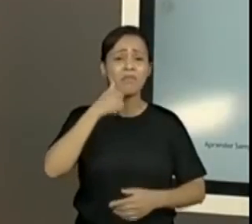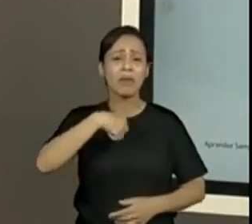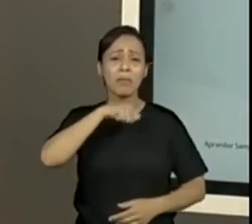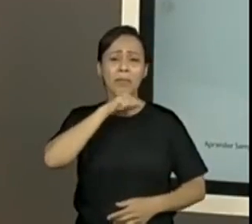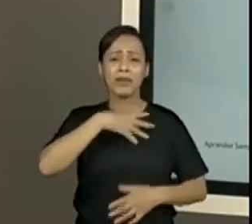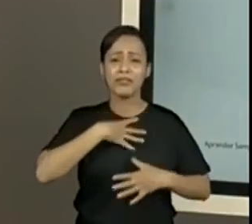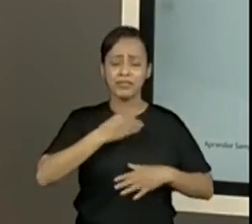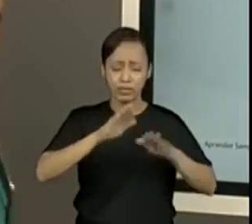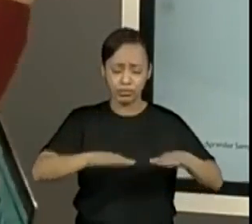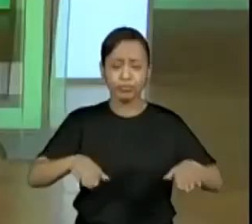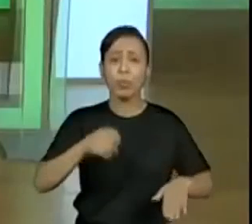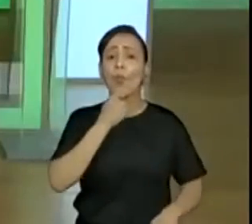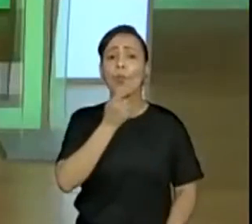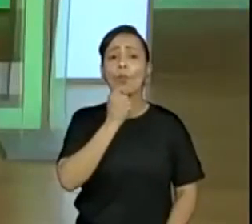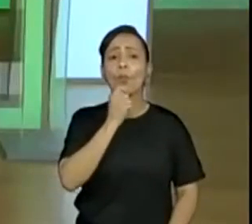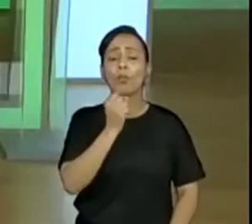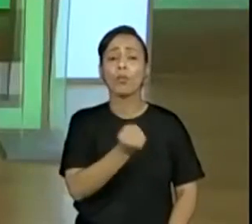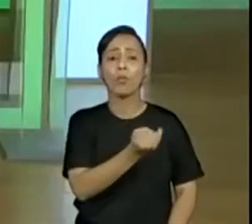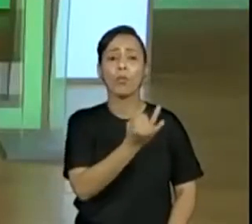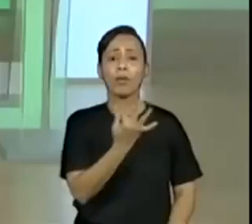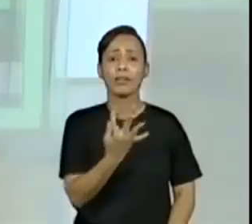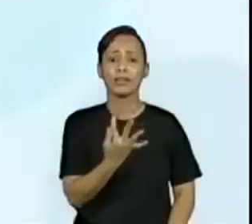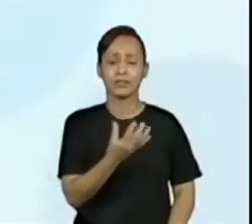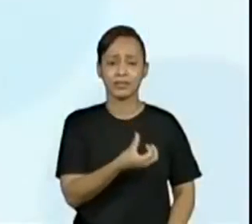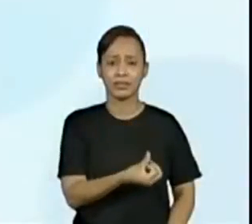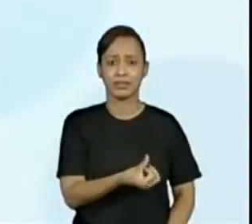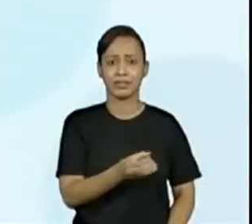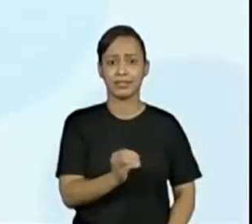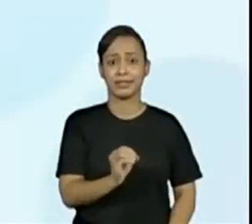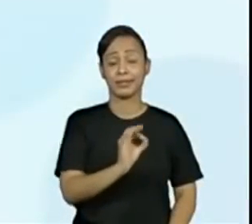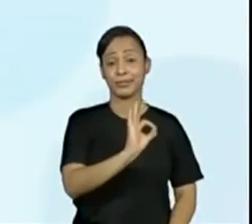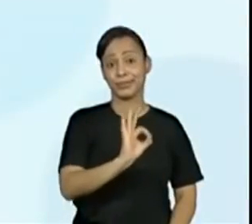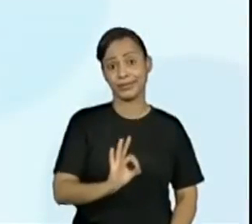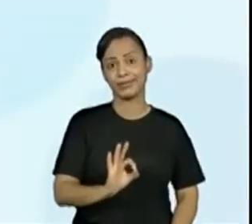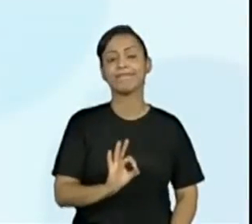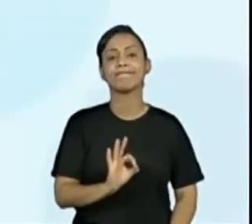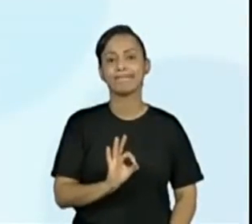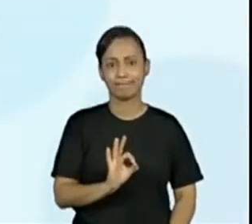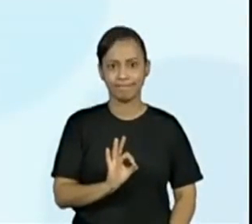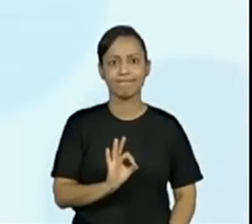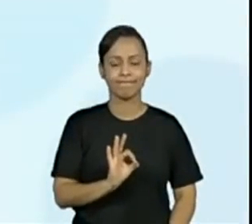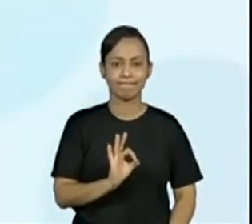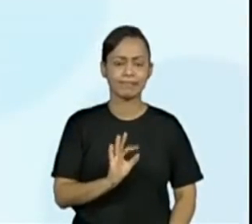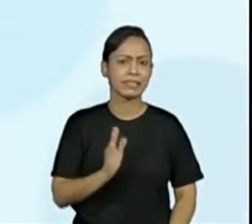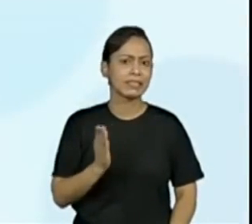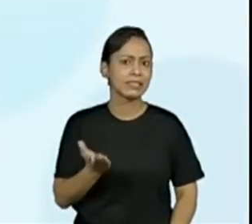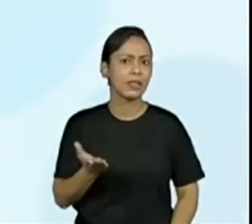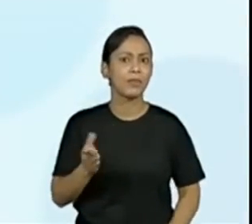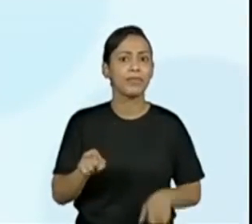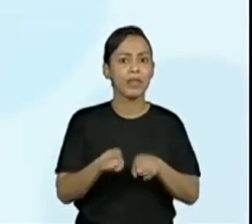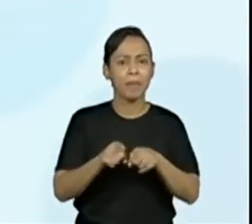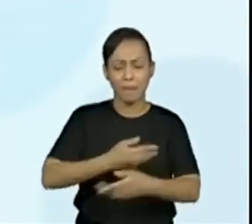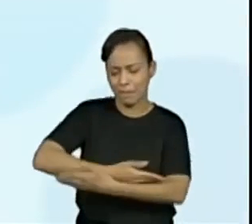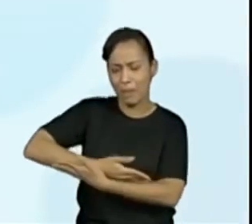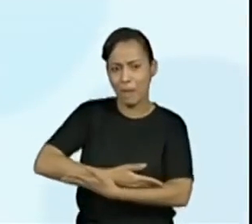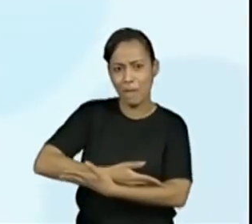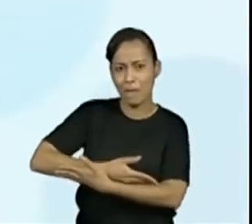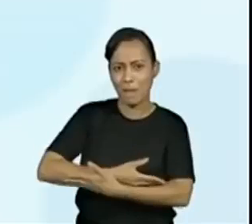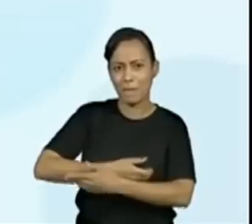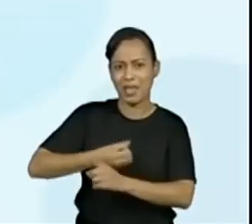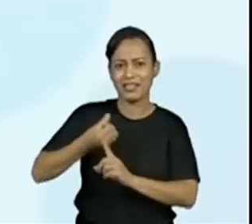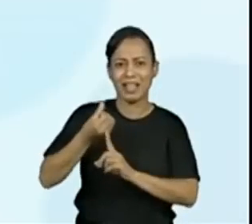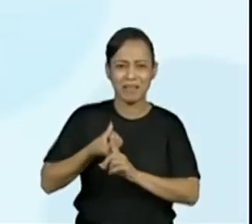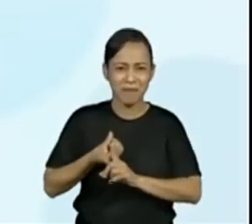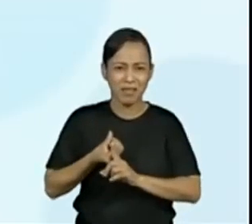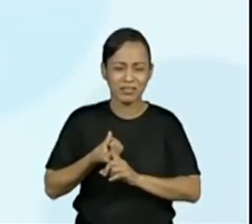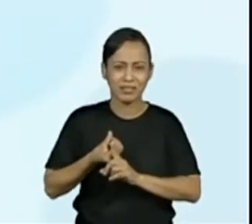tem. Aí está assim. Não é só as crianças de 6 meses a 6 anos. Tem mais 451 mil e 1